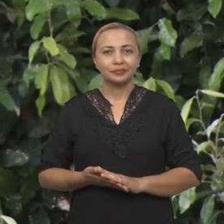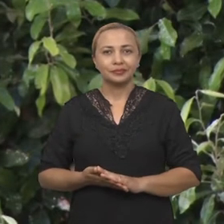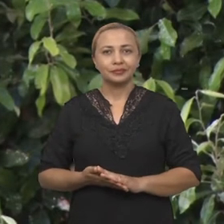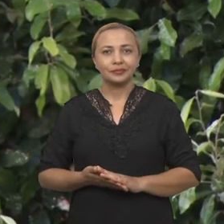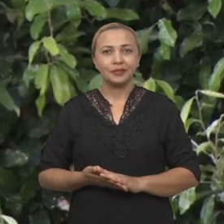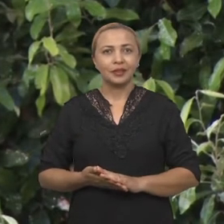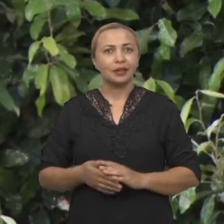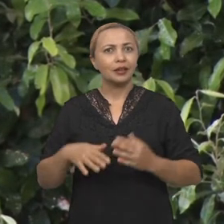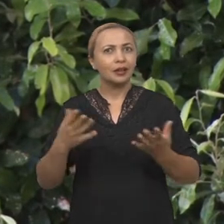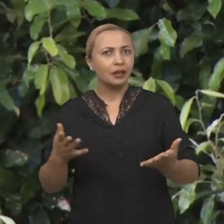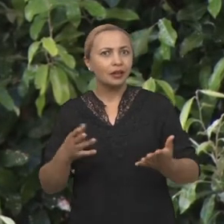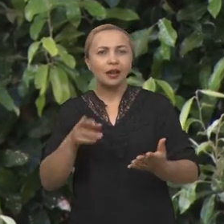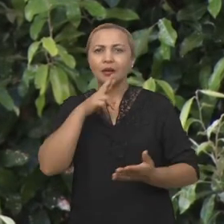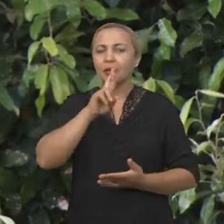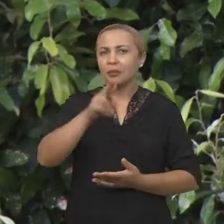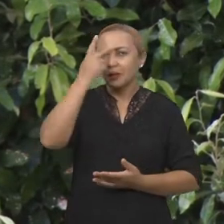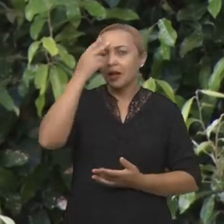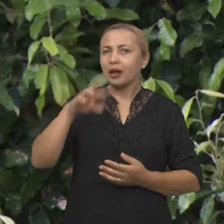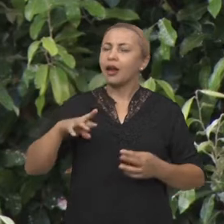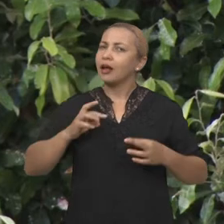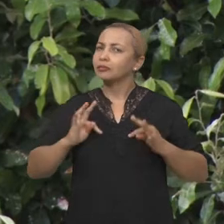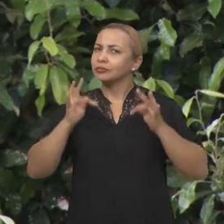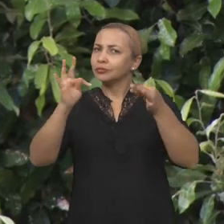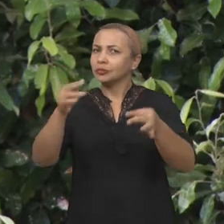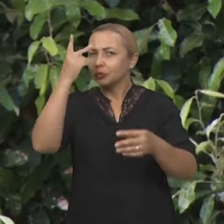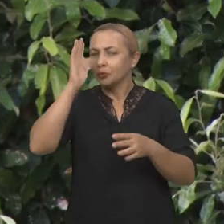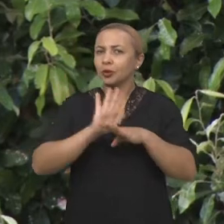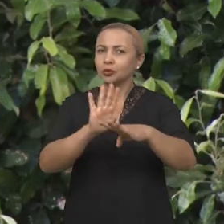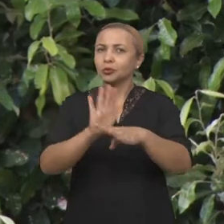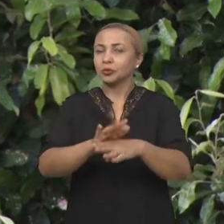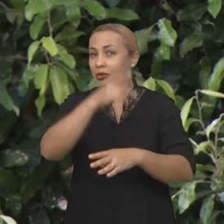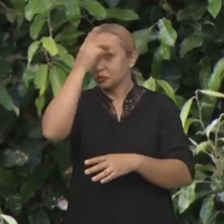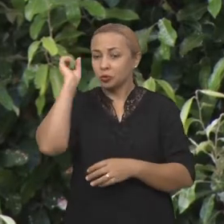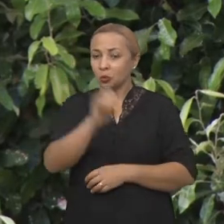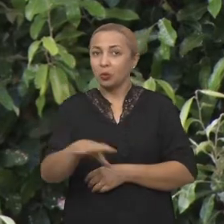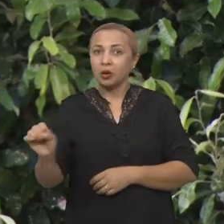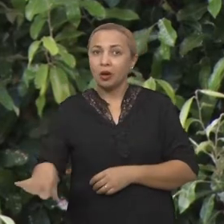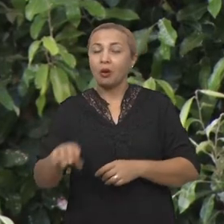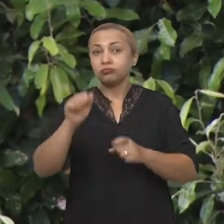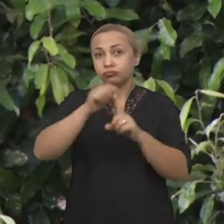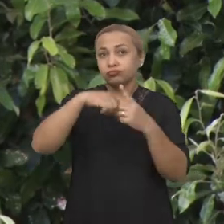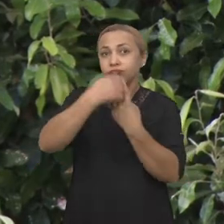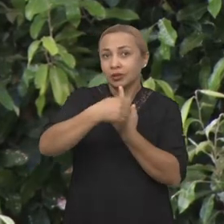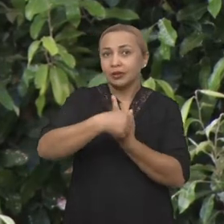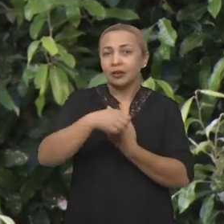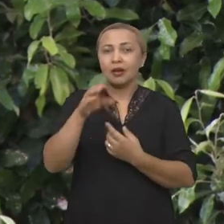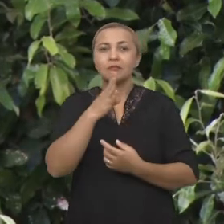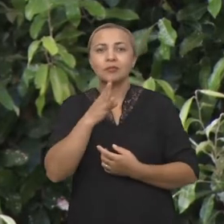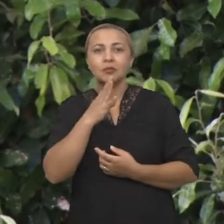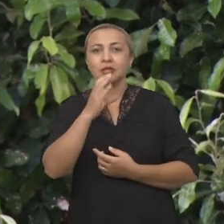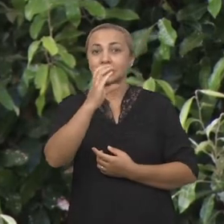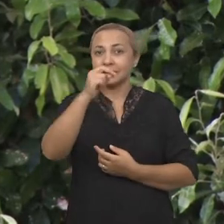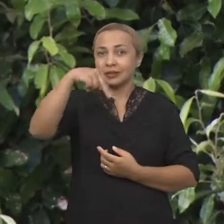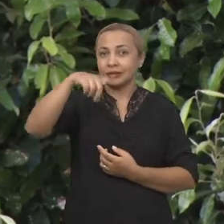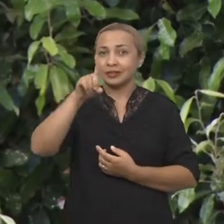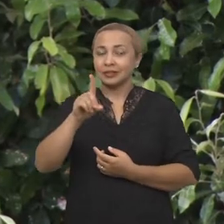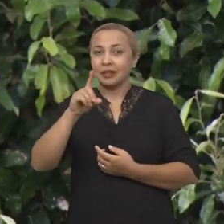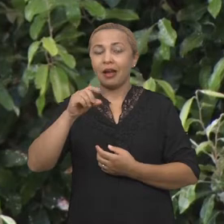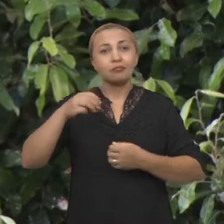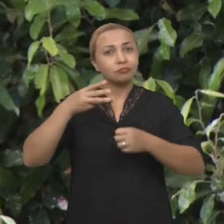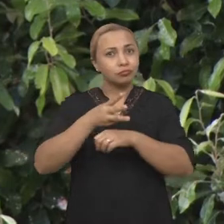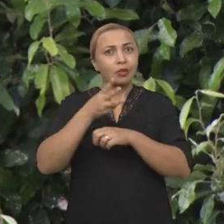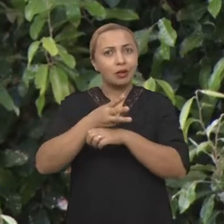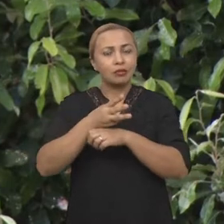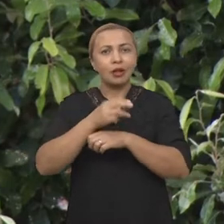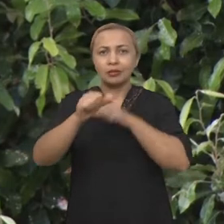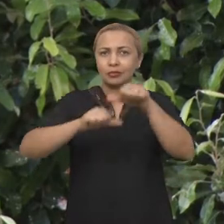E que tal uma solução tecnológica para ajudar o pequeno produtor de banana? Você vai conhecer o CND, um software desenvolvido